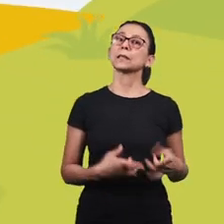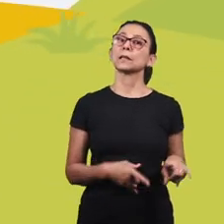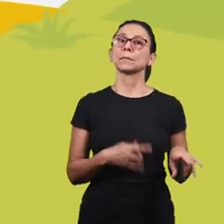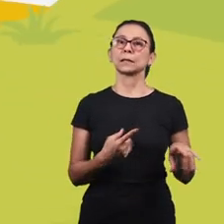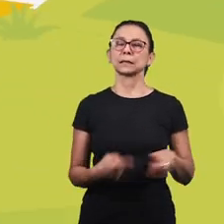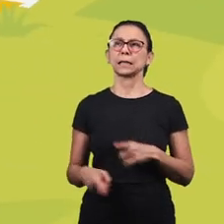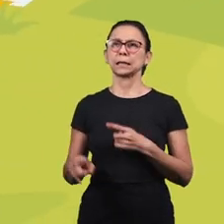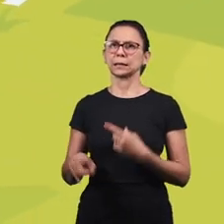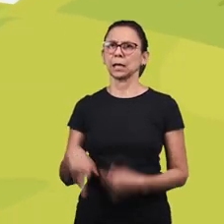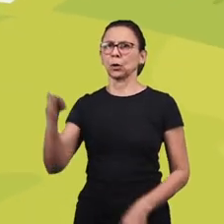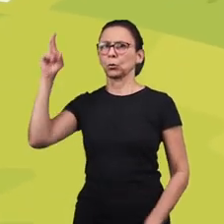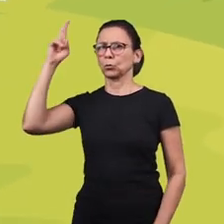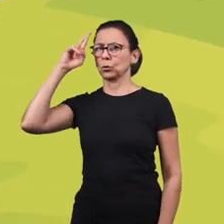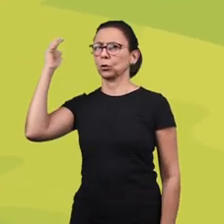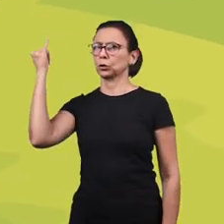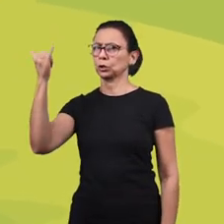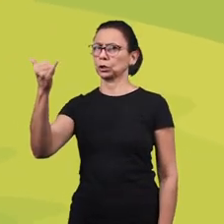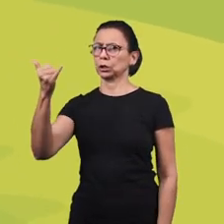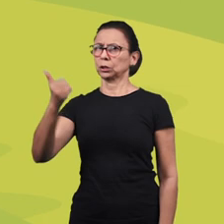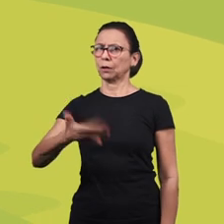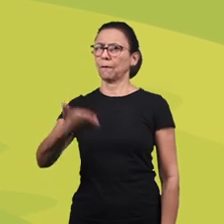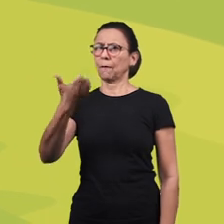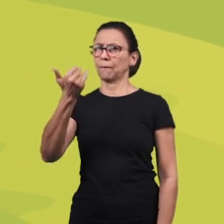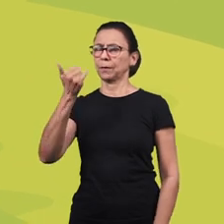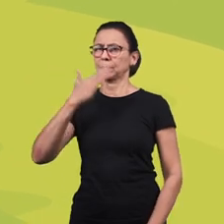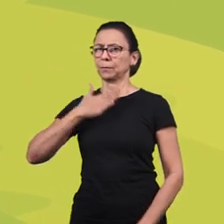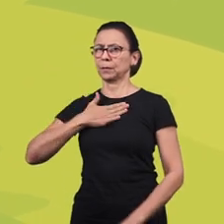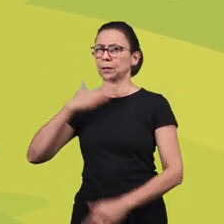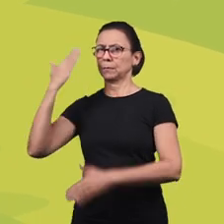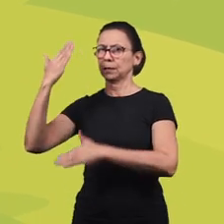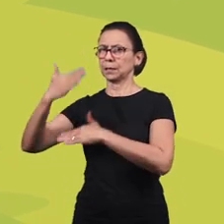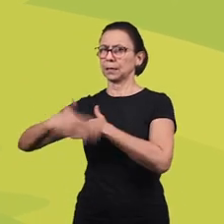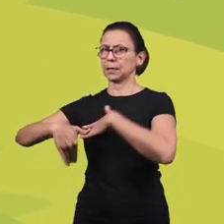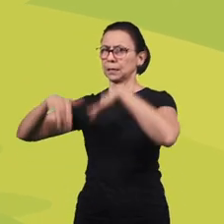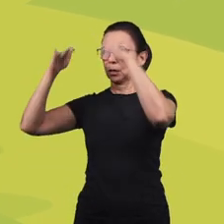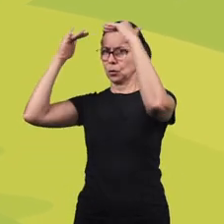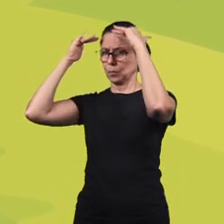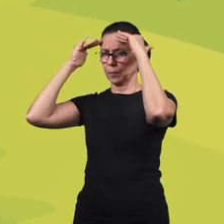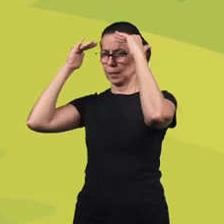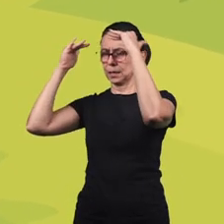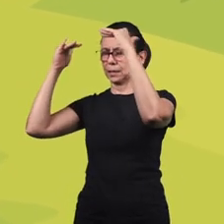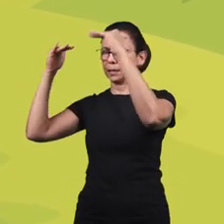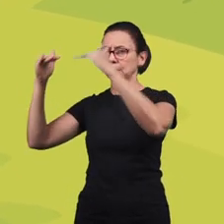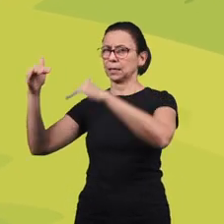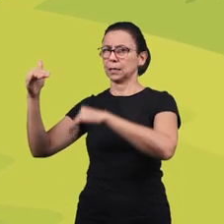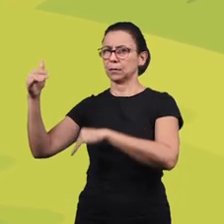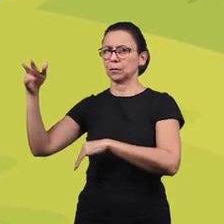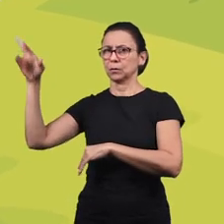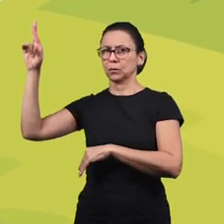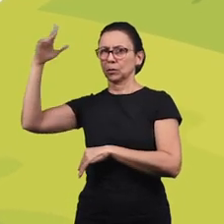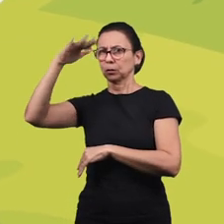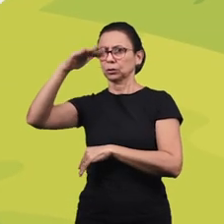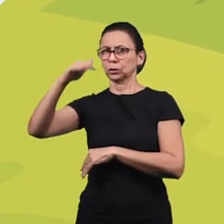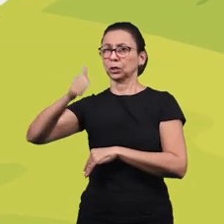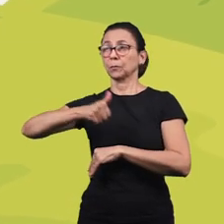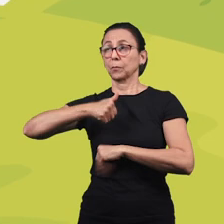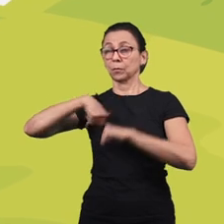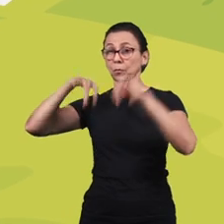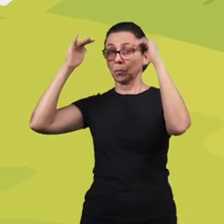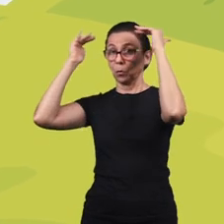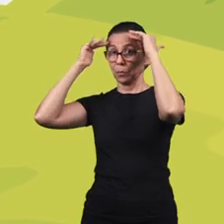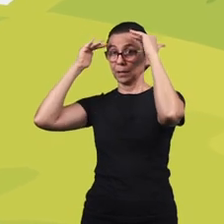Andai na minha presença Andai na minha presença E vos guiarei Andai na minha